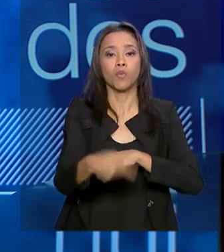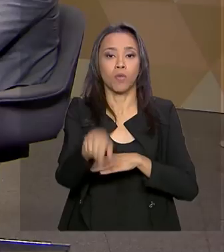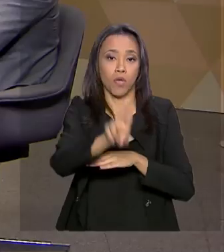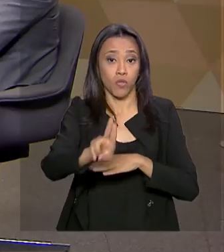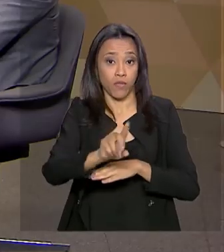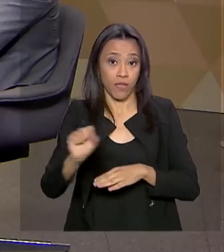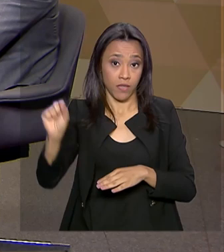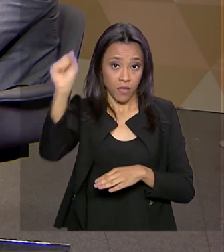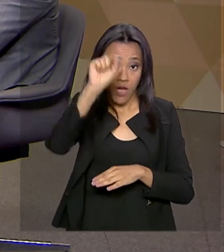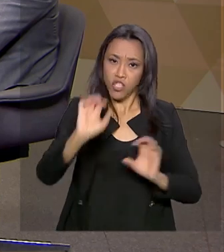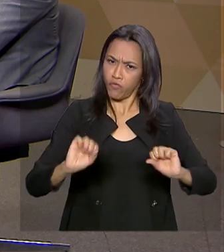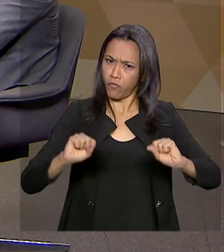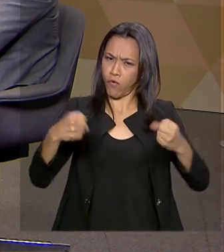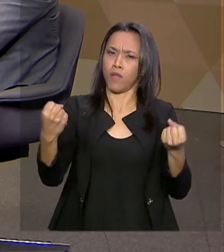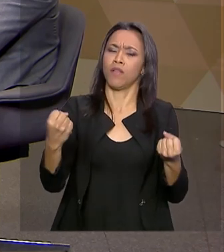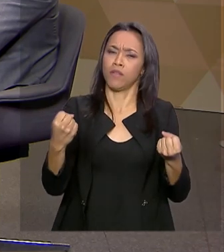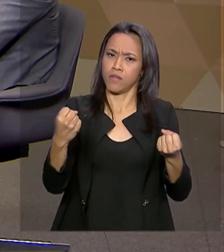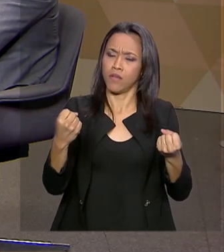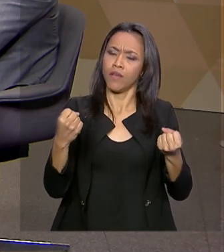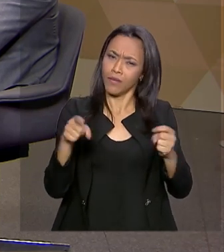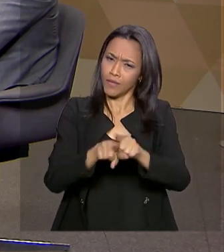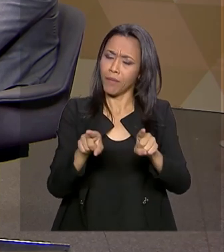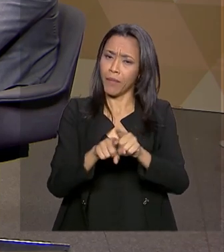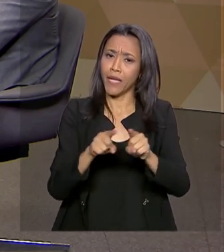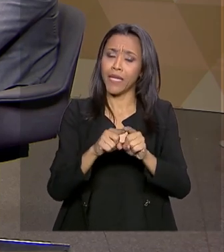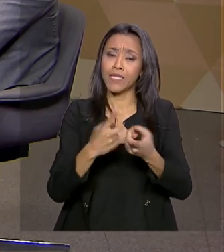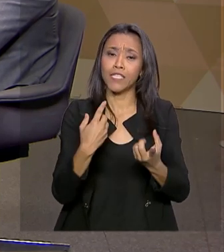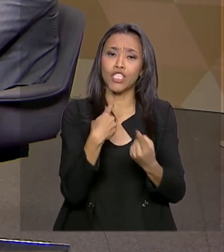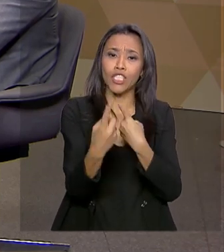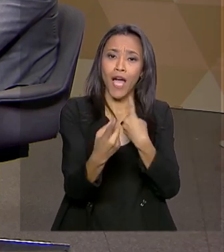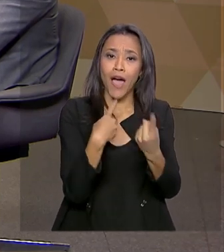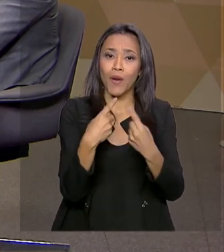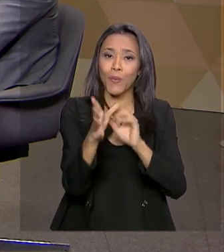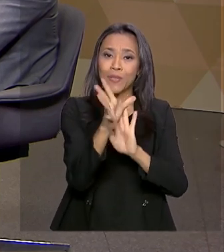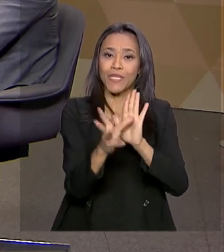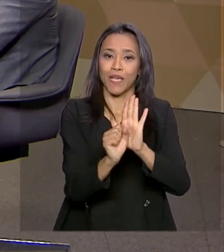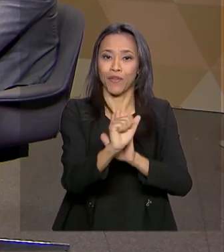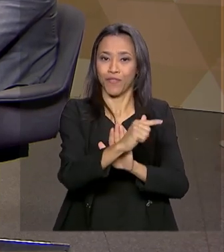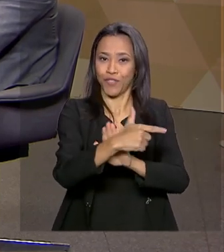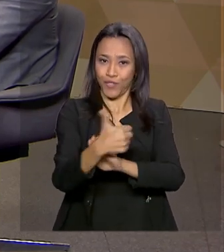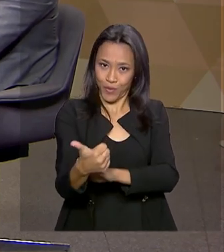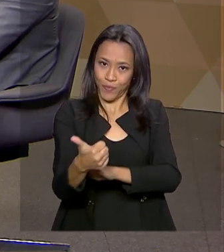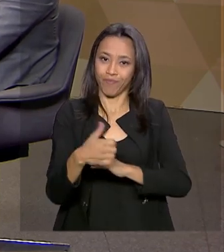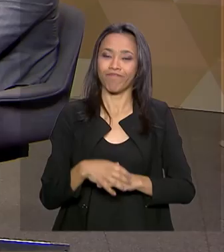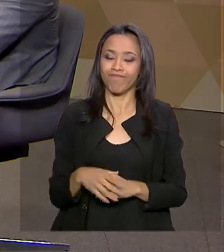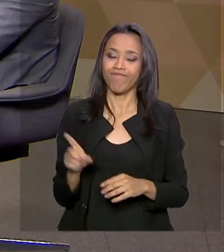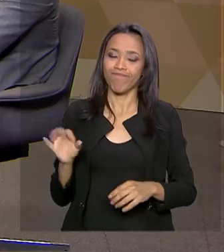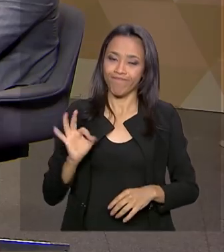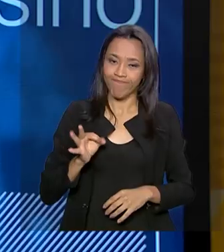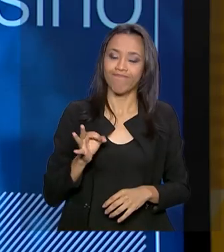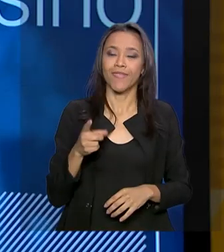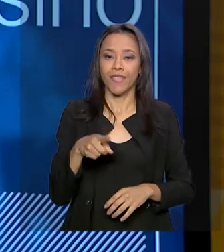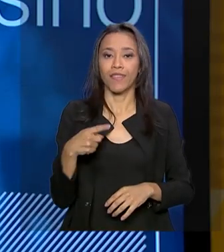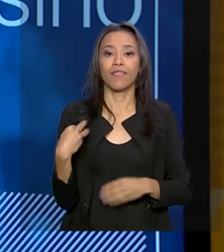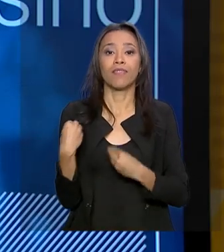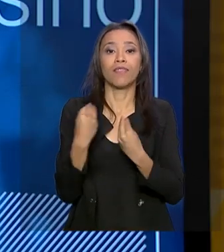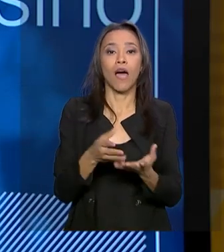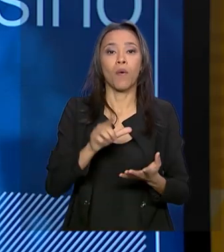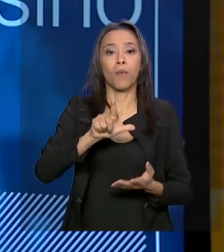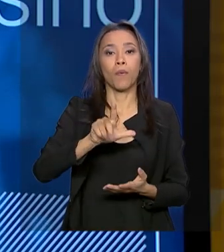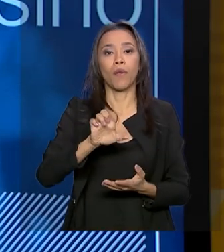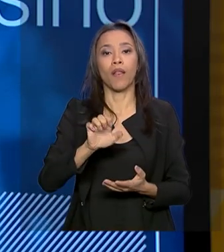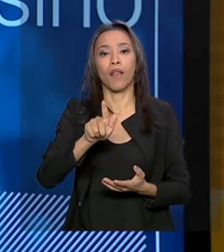fortalecimento delas e esse diálogo com o século XXI. Maravilha, né? O Futuros já deixa um legado de colocar a